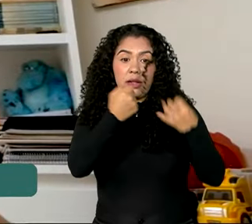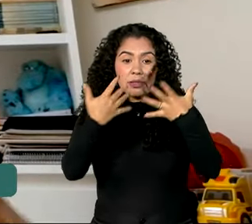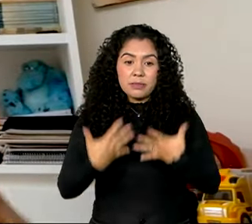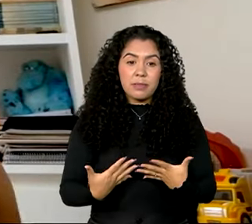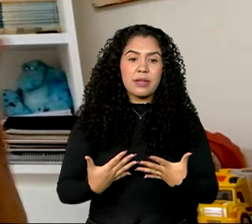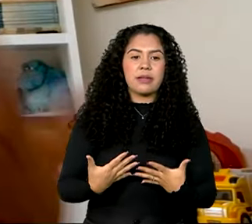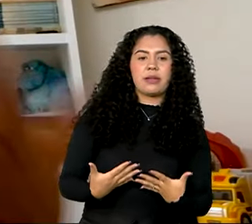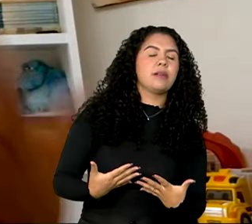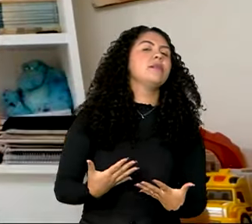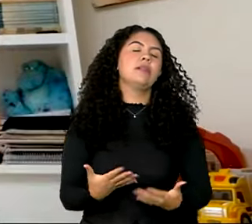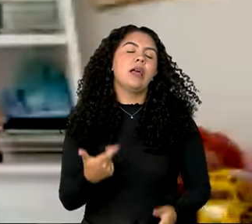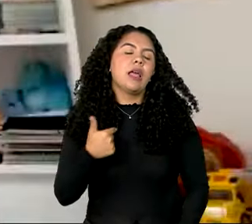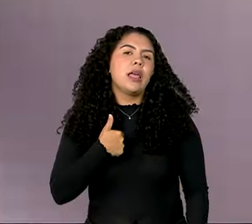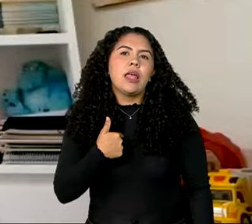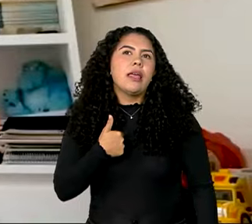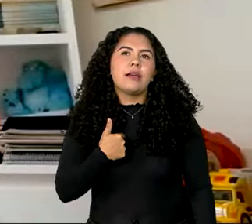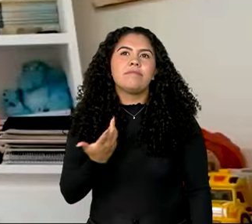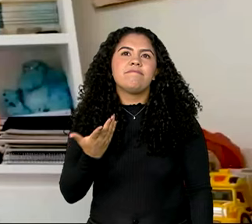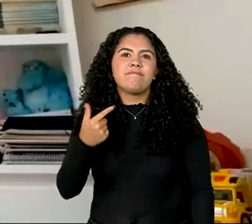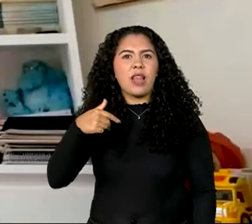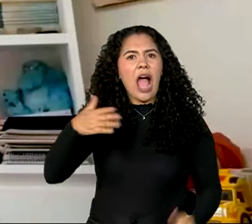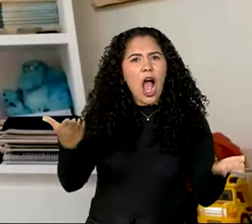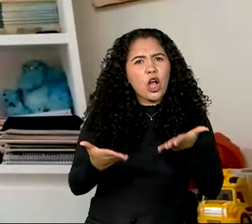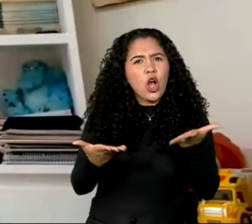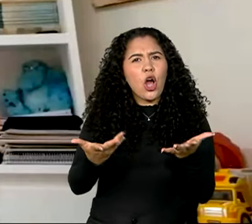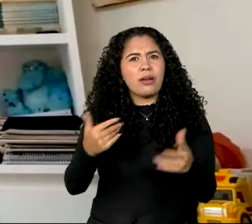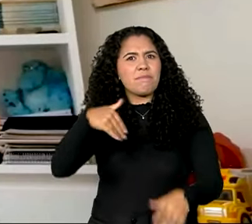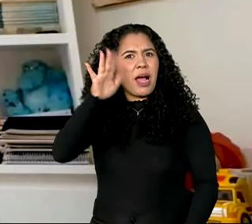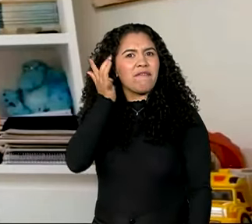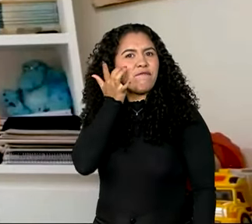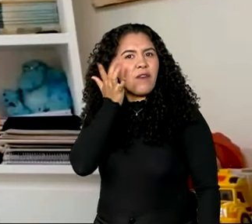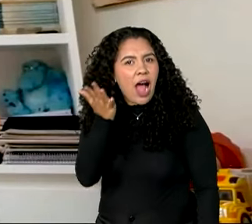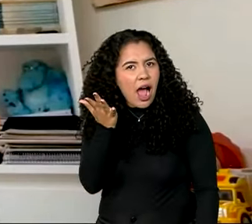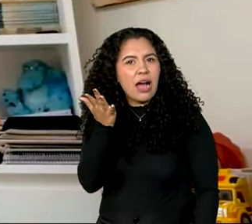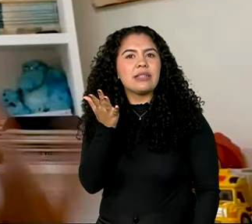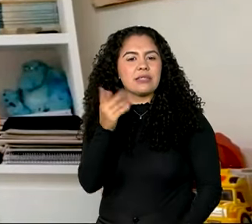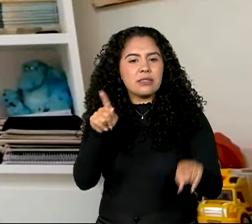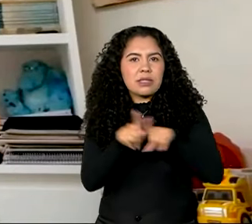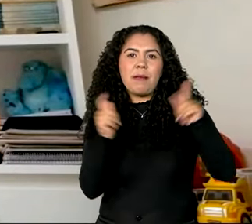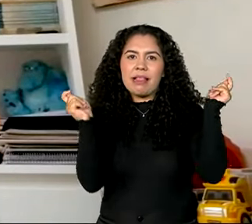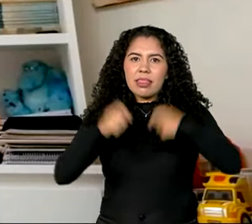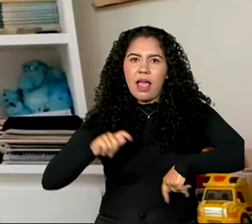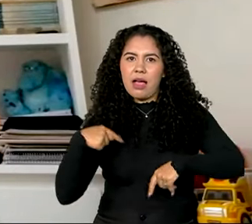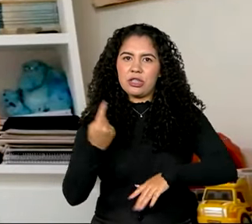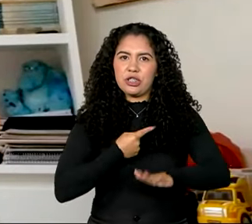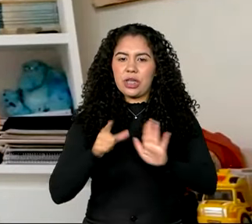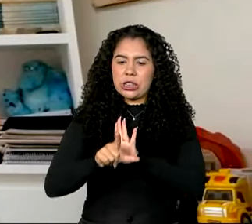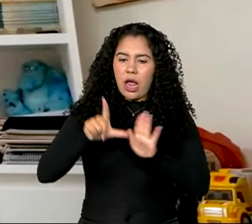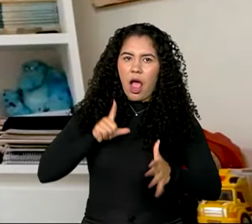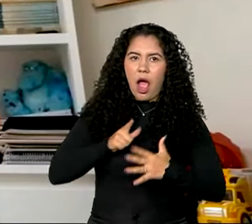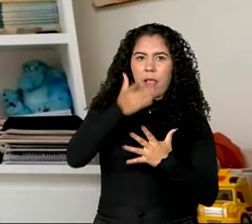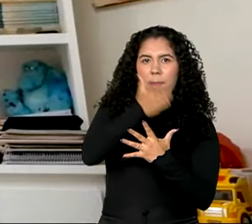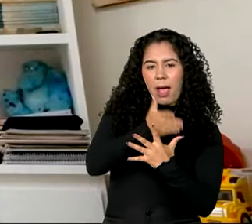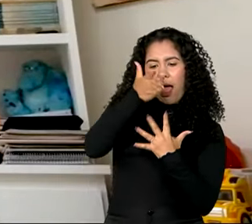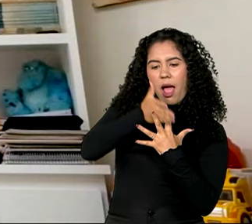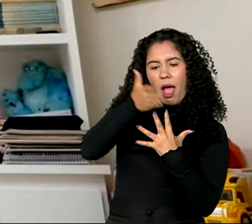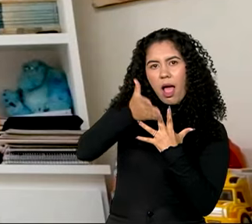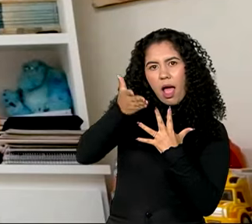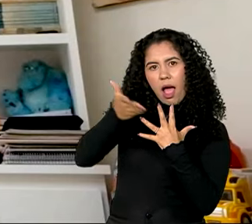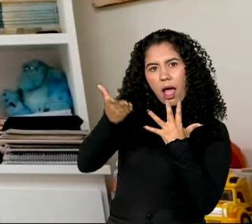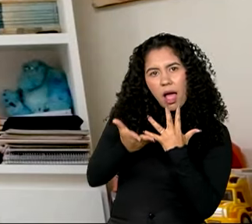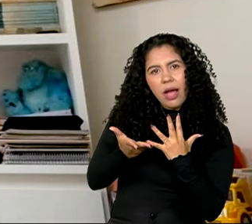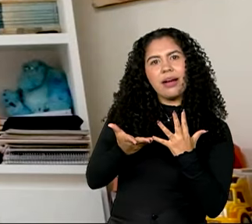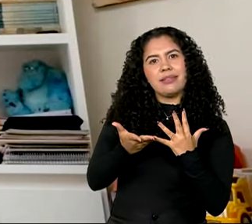Atualmente, houve maior facilitação em planos que a gente pode comprar parcelado em uma viagem como essa que eu fiz.